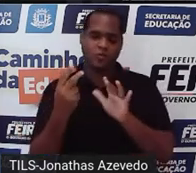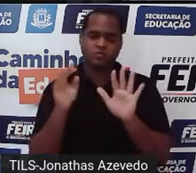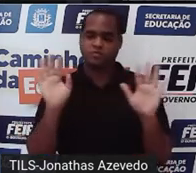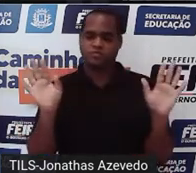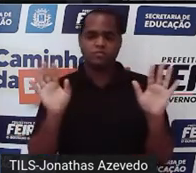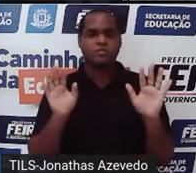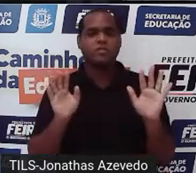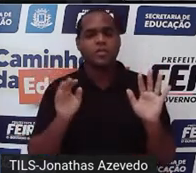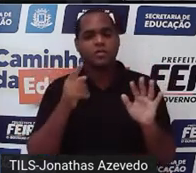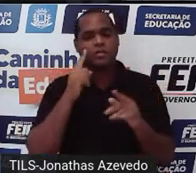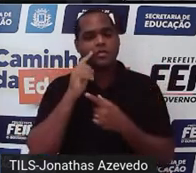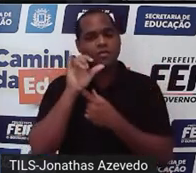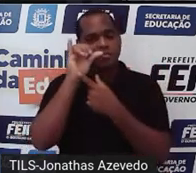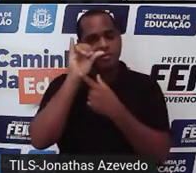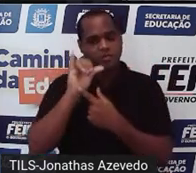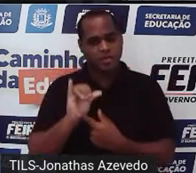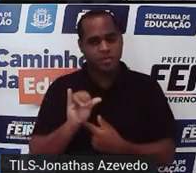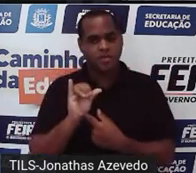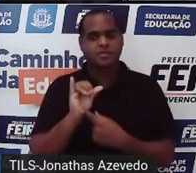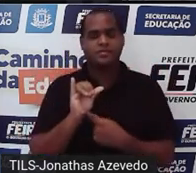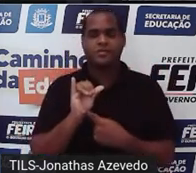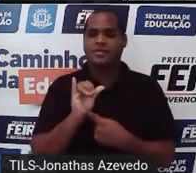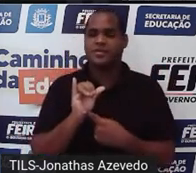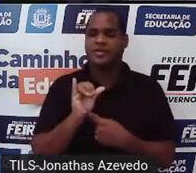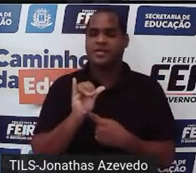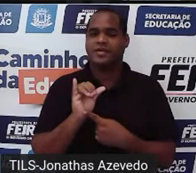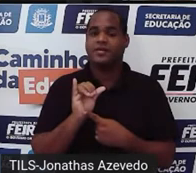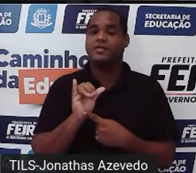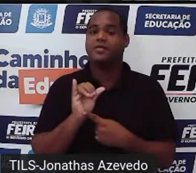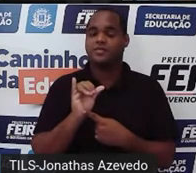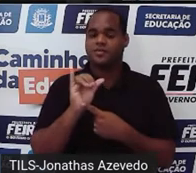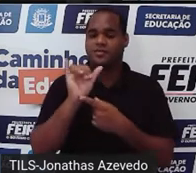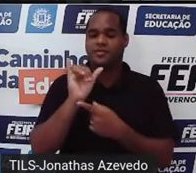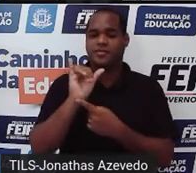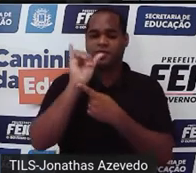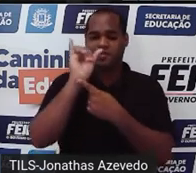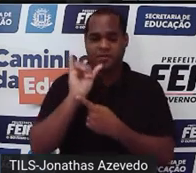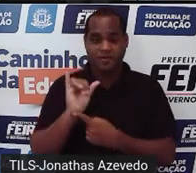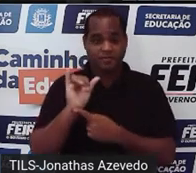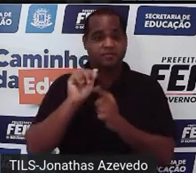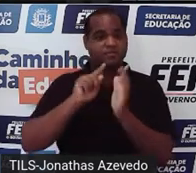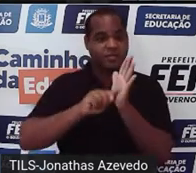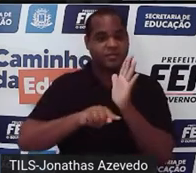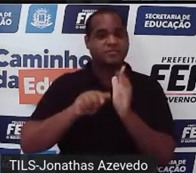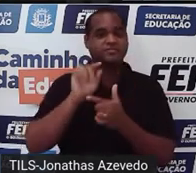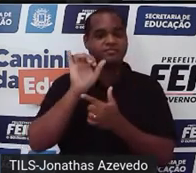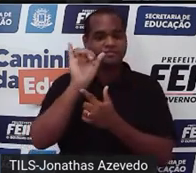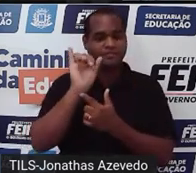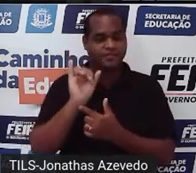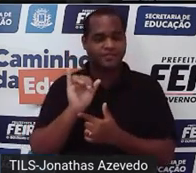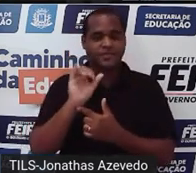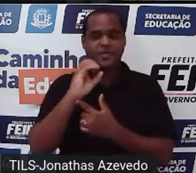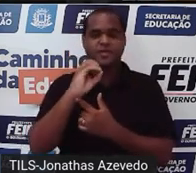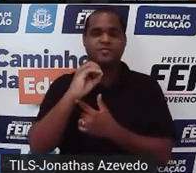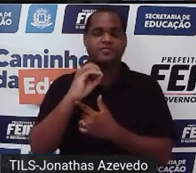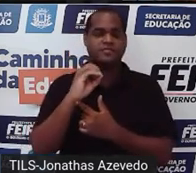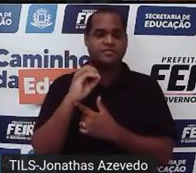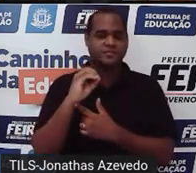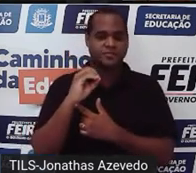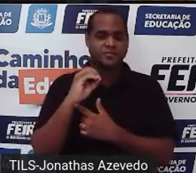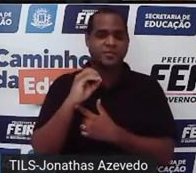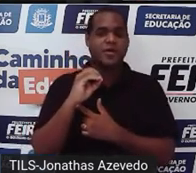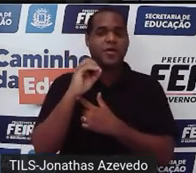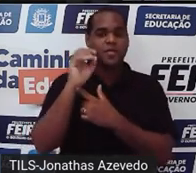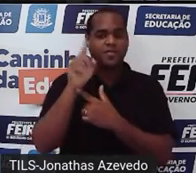Y em cima, menos y embaixo, uma coisa menos ela mesma. Ou seja, isso vai dar 0. Ó,